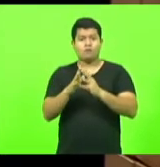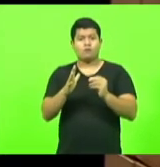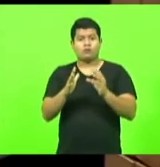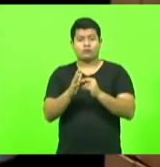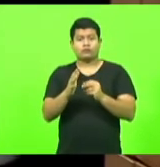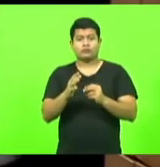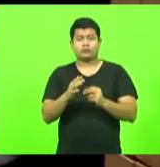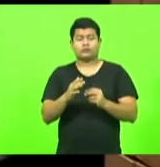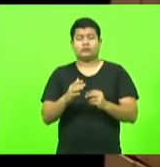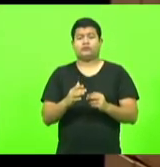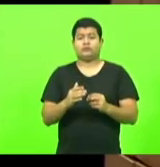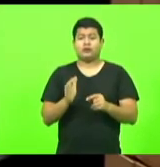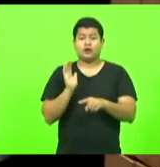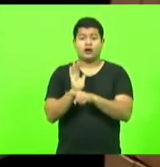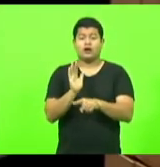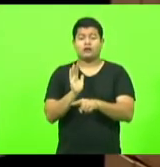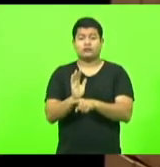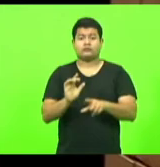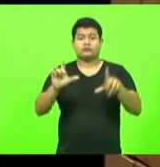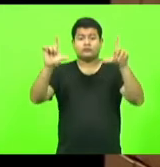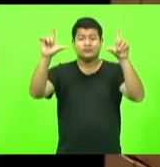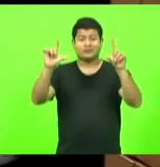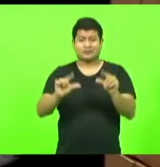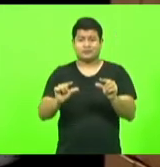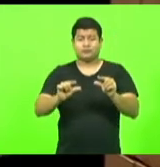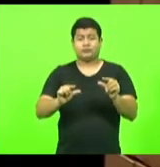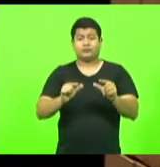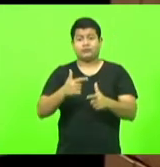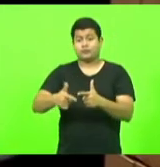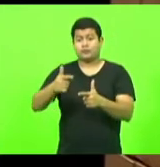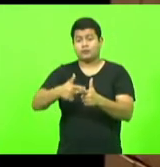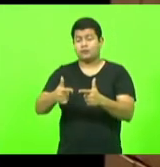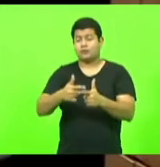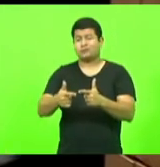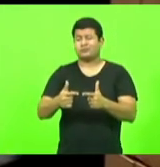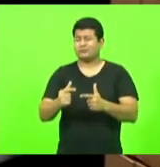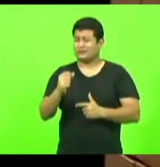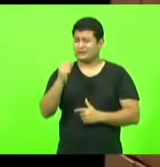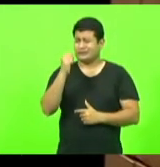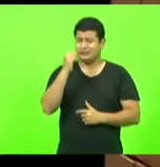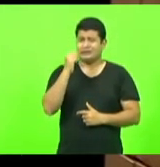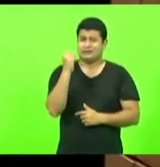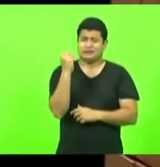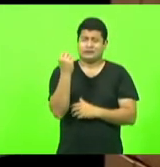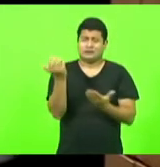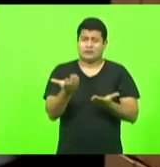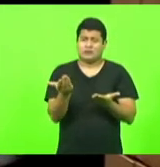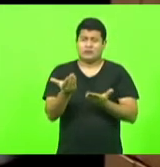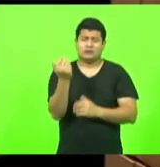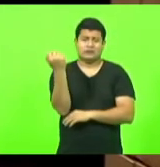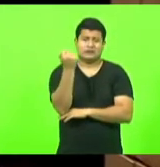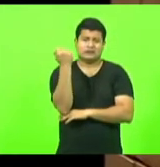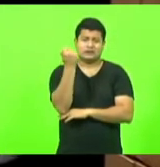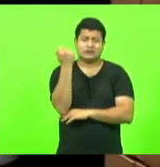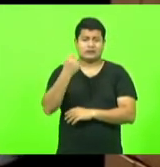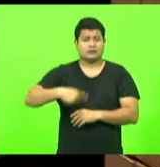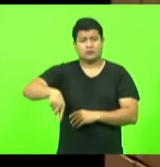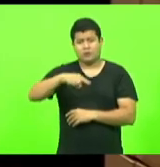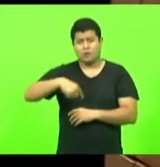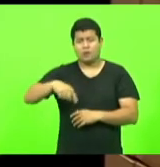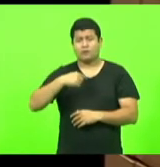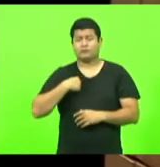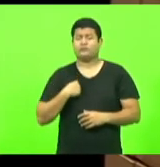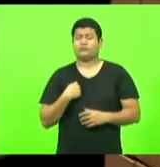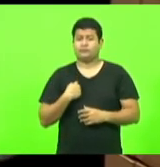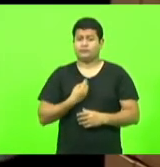minimizar esses problemas tão sérios que nós vivemos nos dias de hoje como muito bem